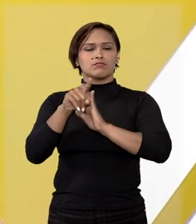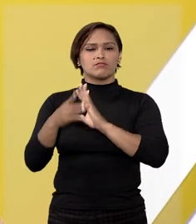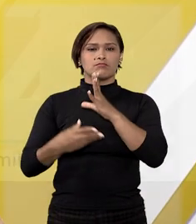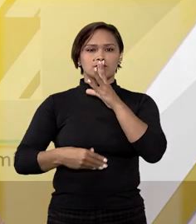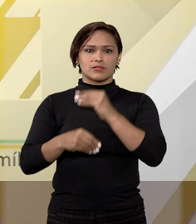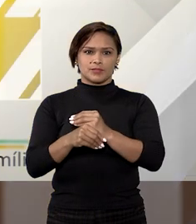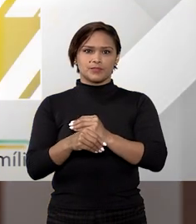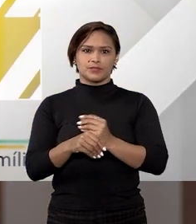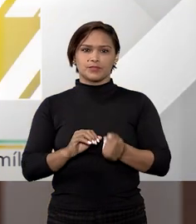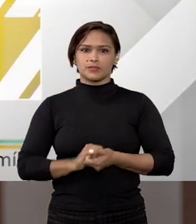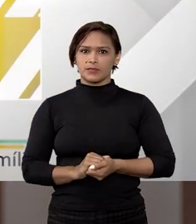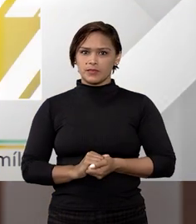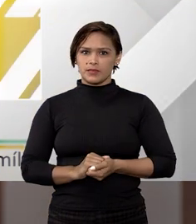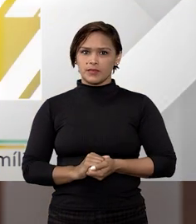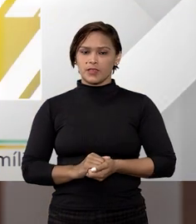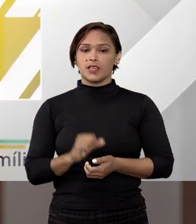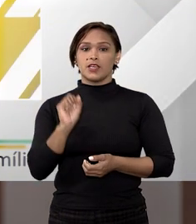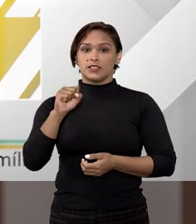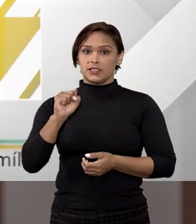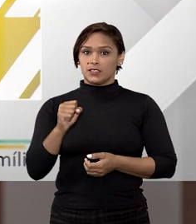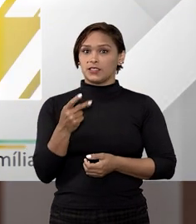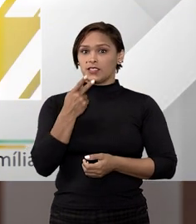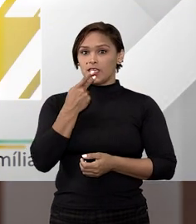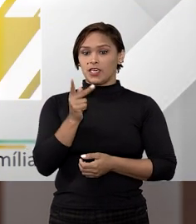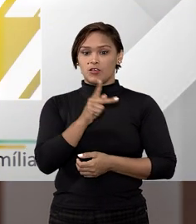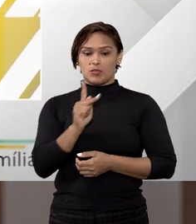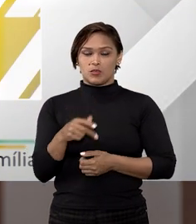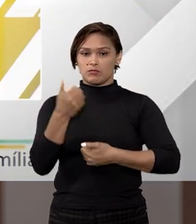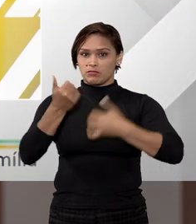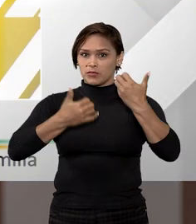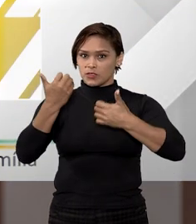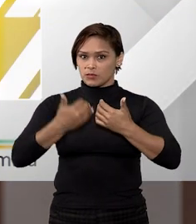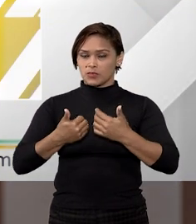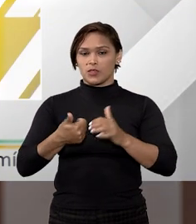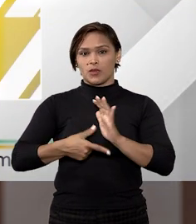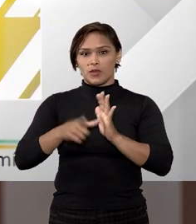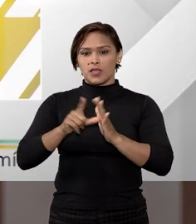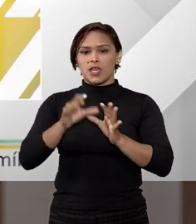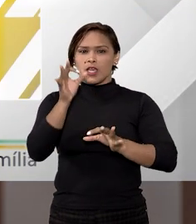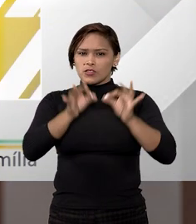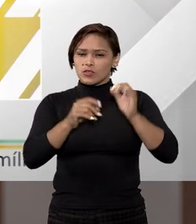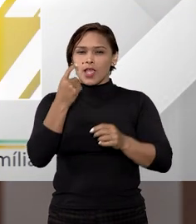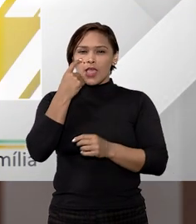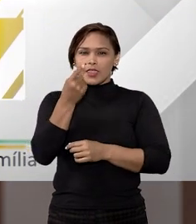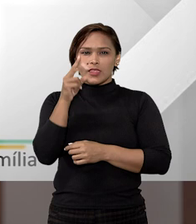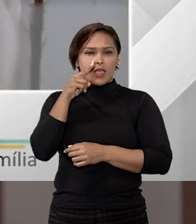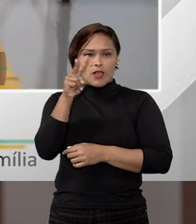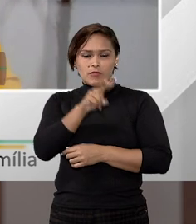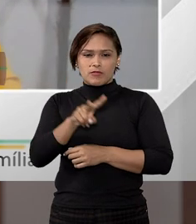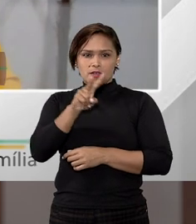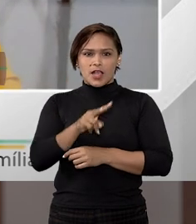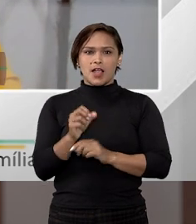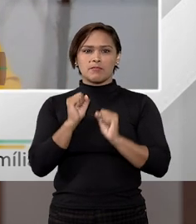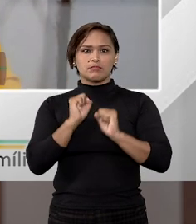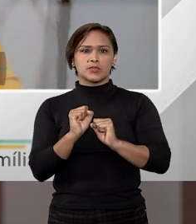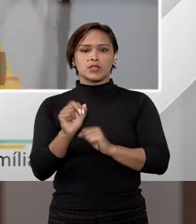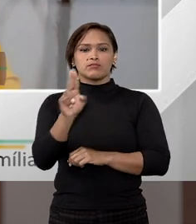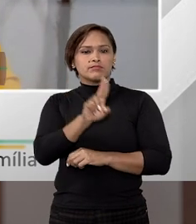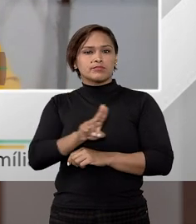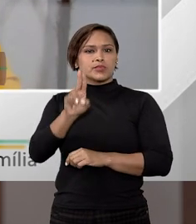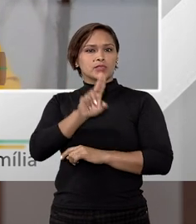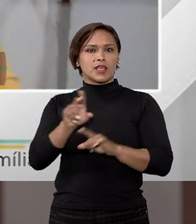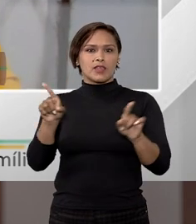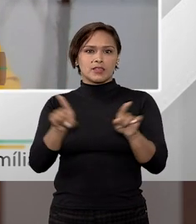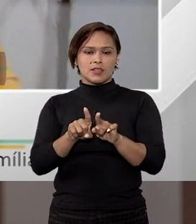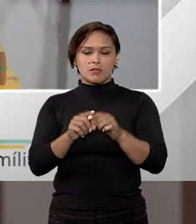ponderação? Eu até ia fazer uma consideração que o senhor Vitor bem colocou, esse julgado é bem interessante, nós não podemos também utilizá-lo